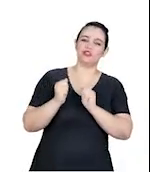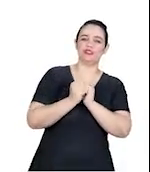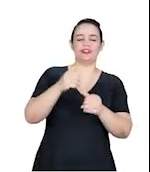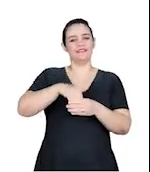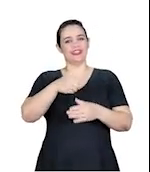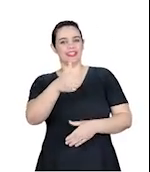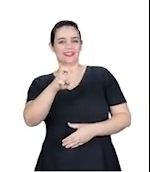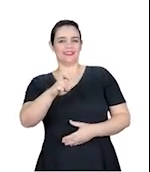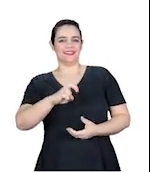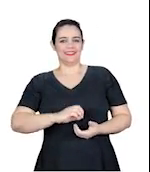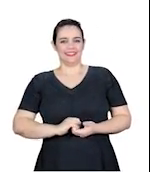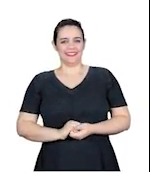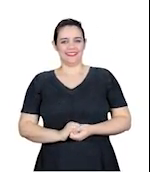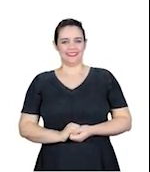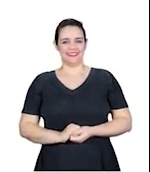gente, vota 15.